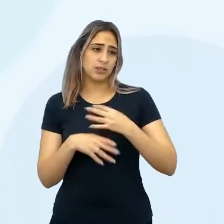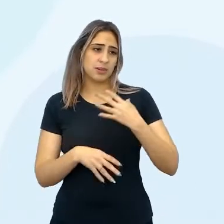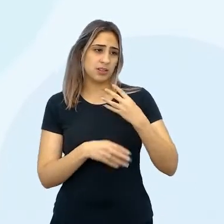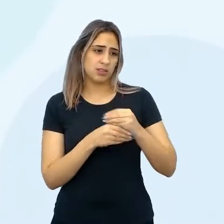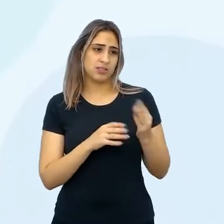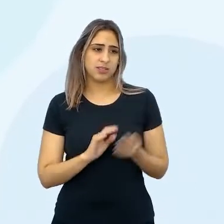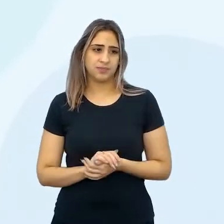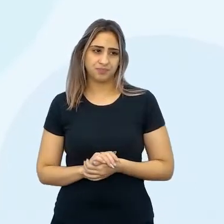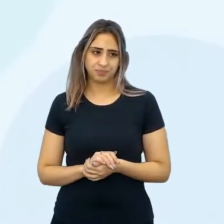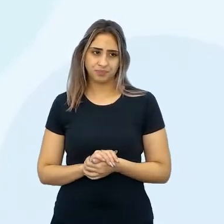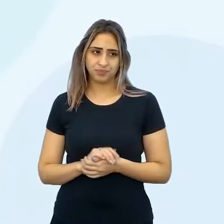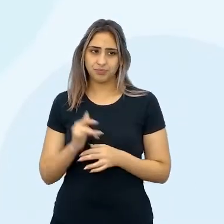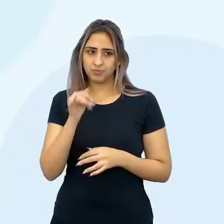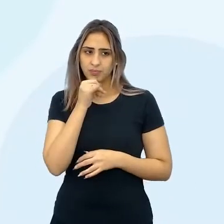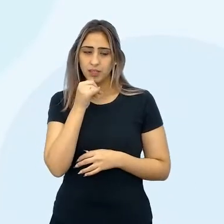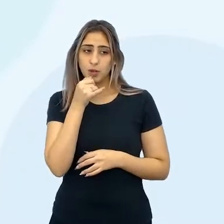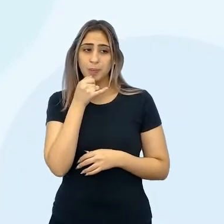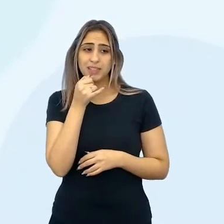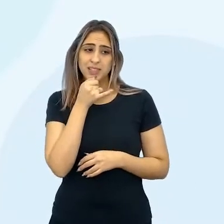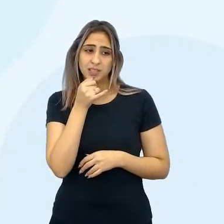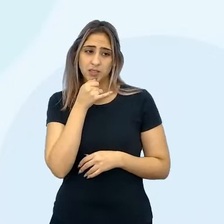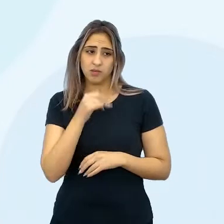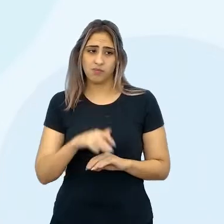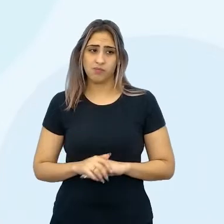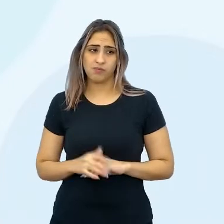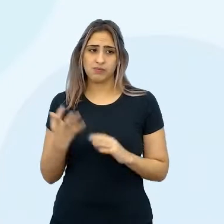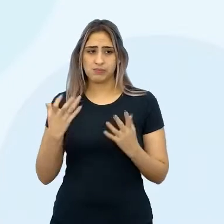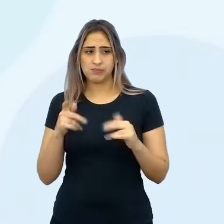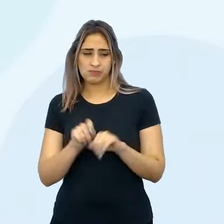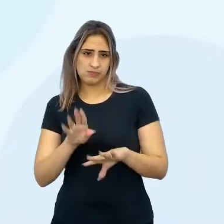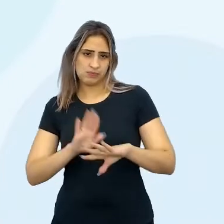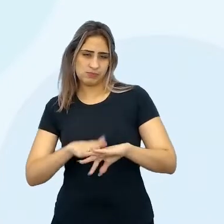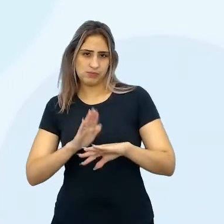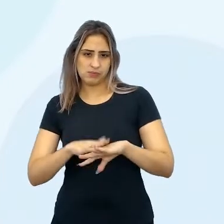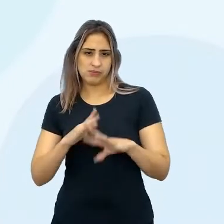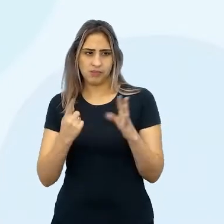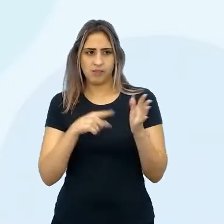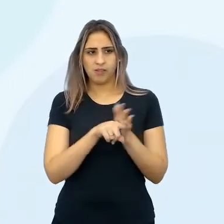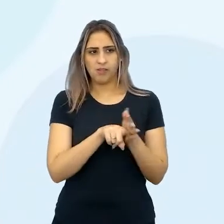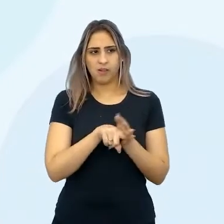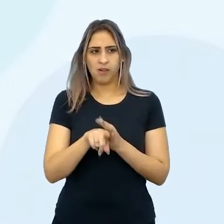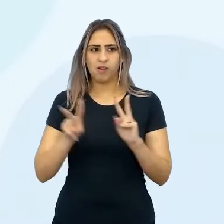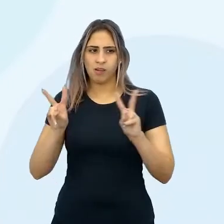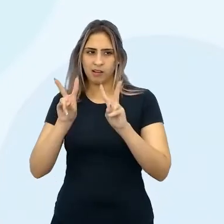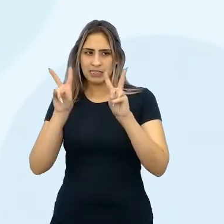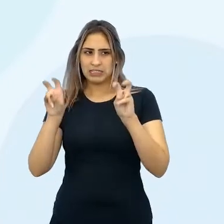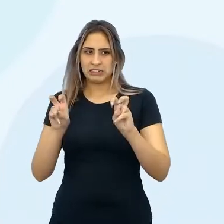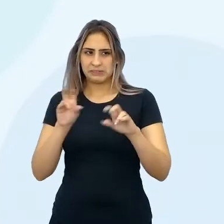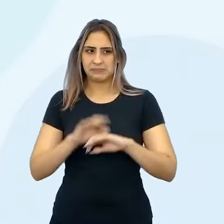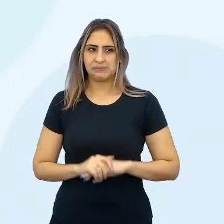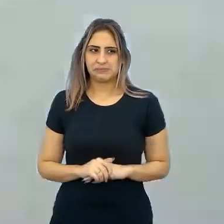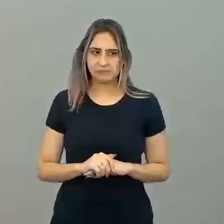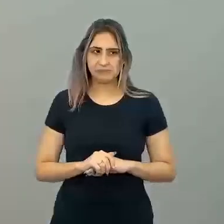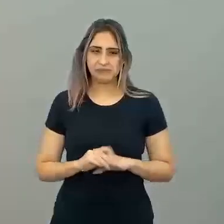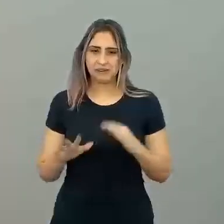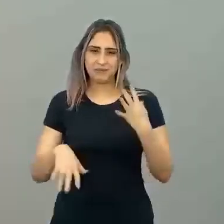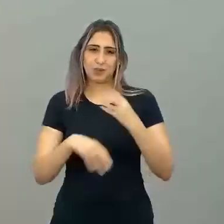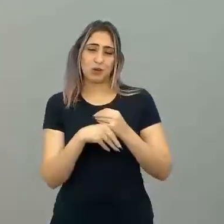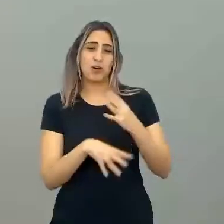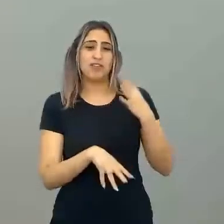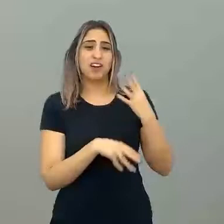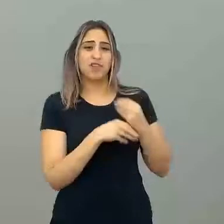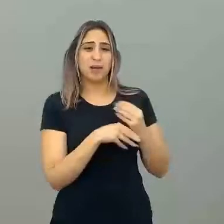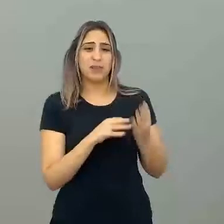muito amplo. Por exemplo, eu quero fazer uma pesquisa sobre, por exemplo,